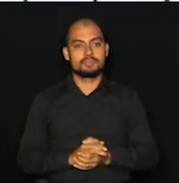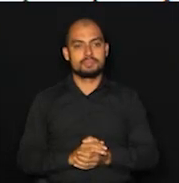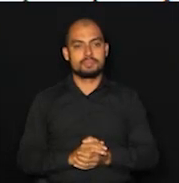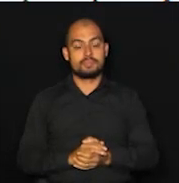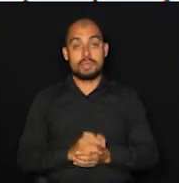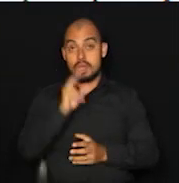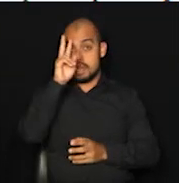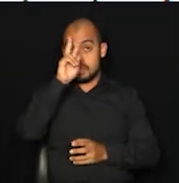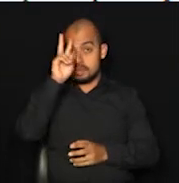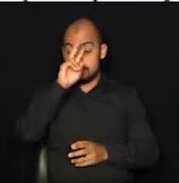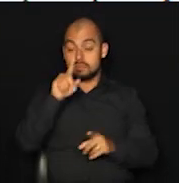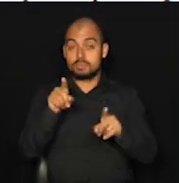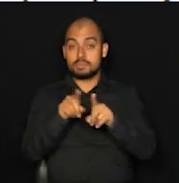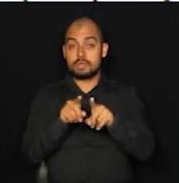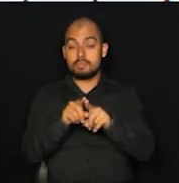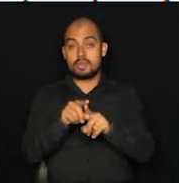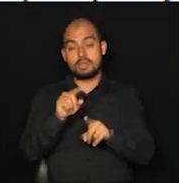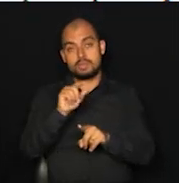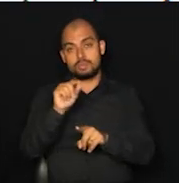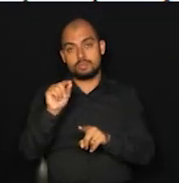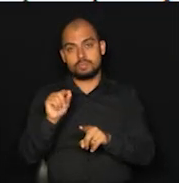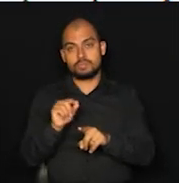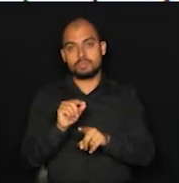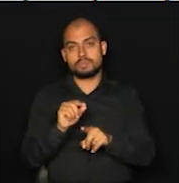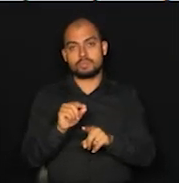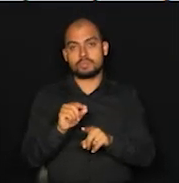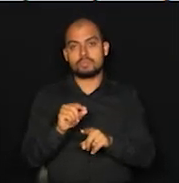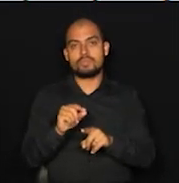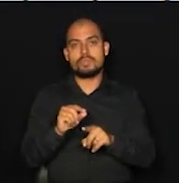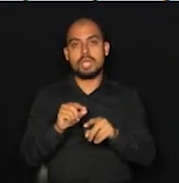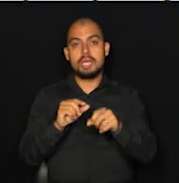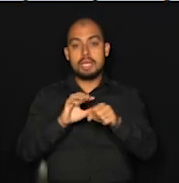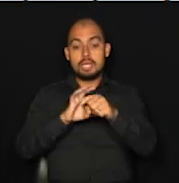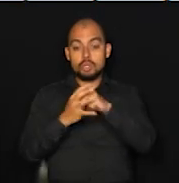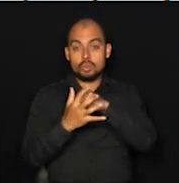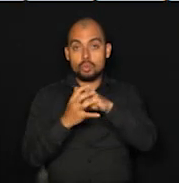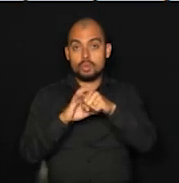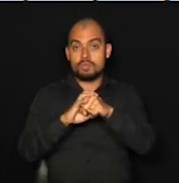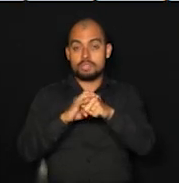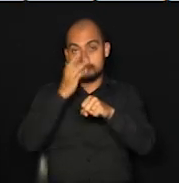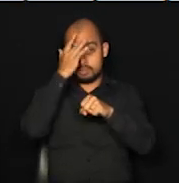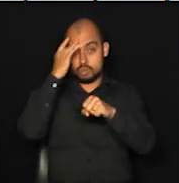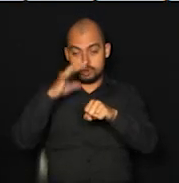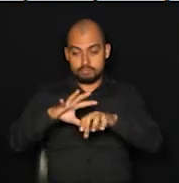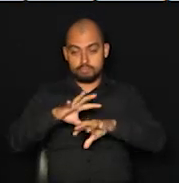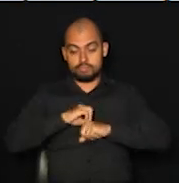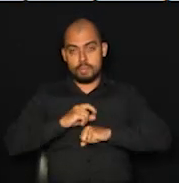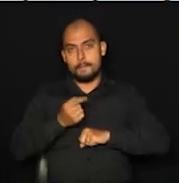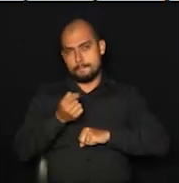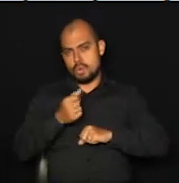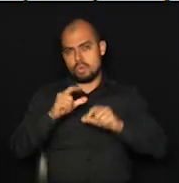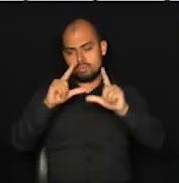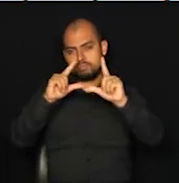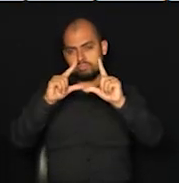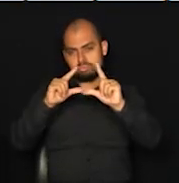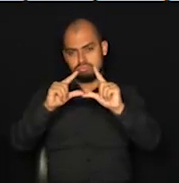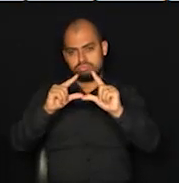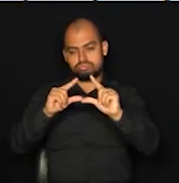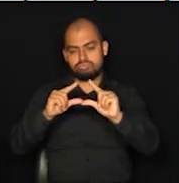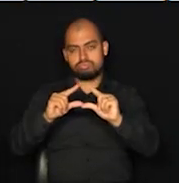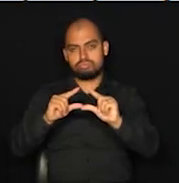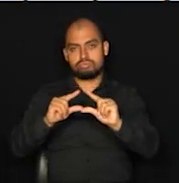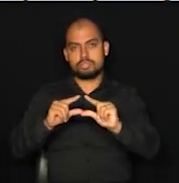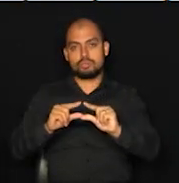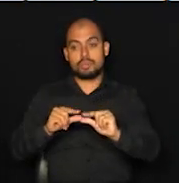Lembrando ainda que apesar dessa redução da taxa de pessoas com a Covid-19 aqui em Campinas, a saúde